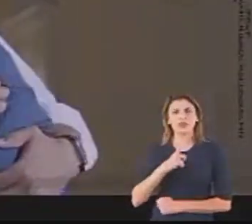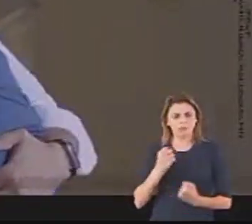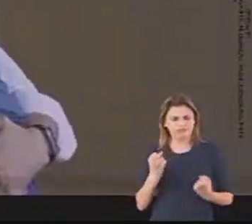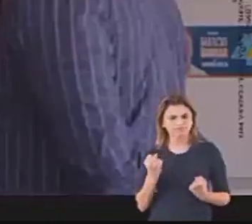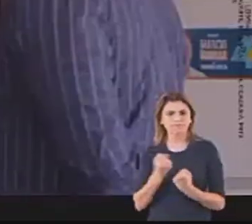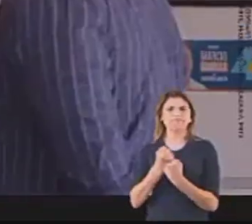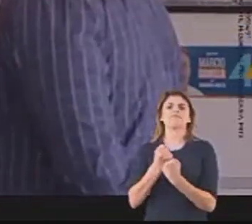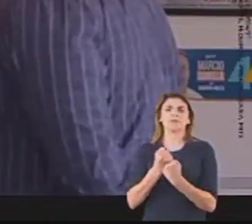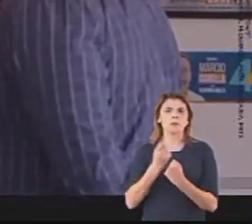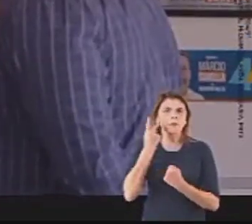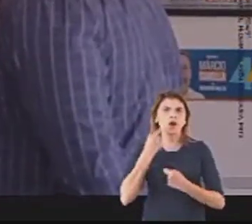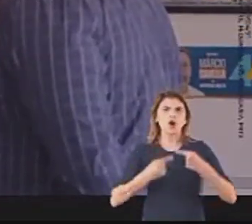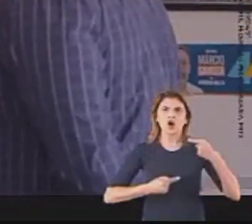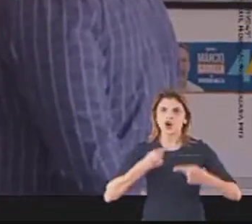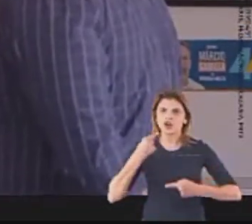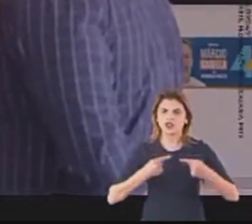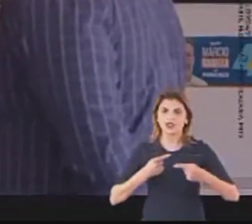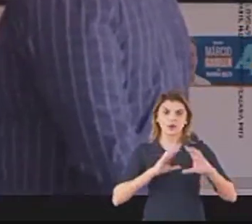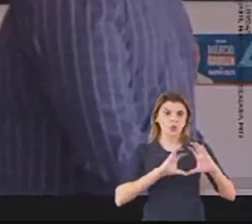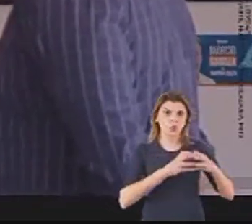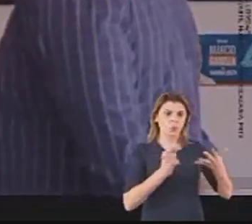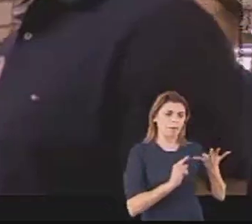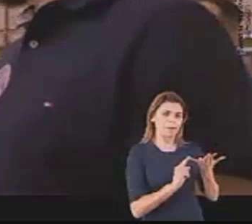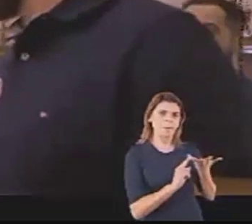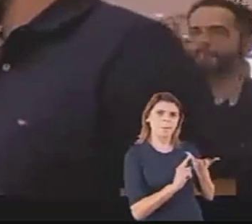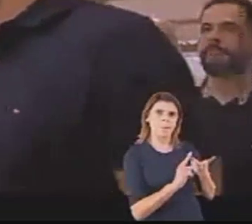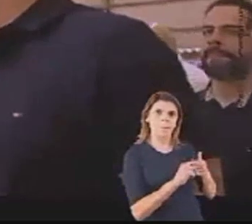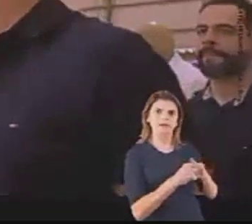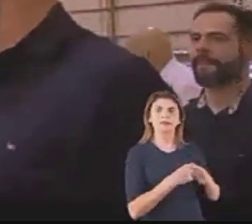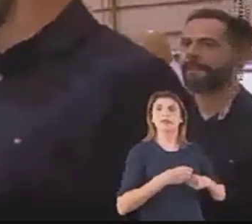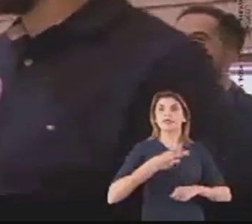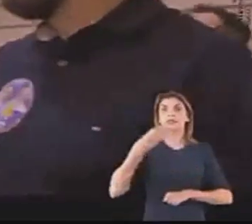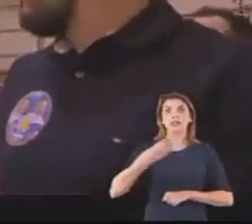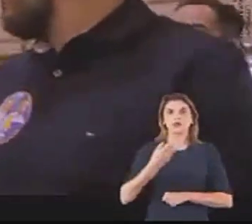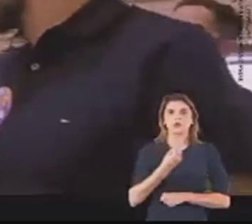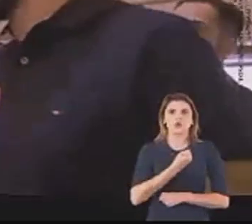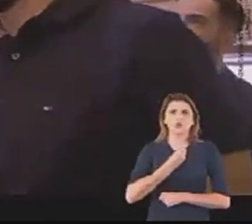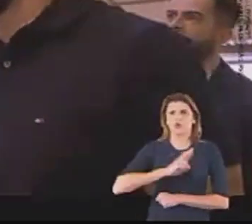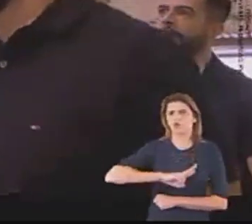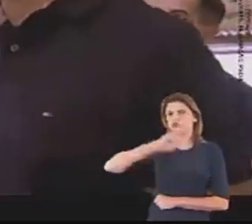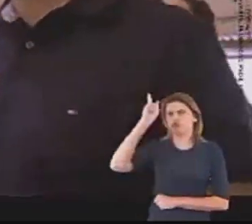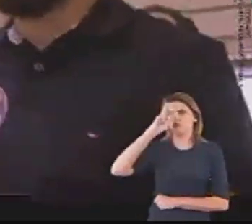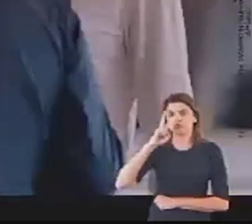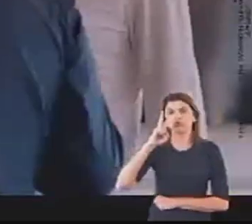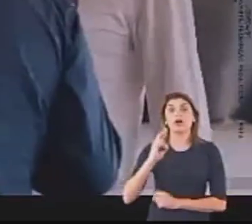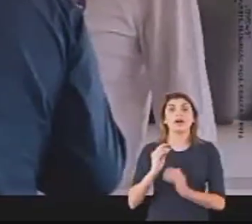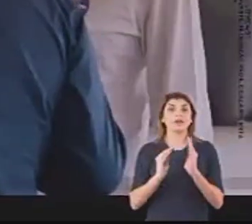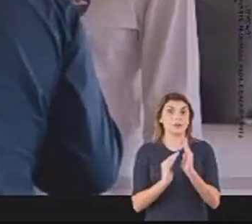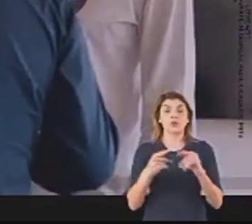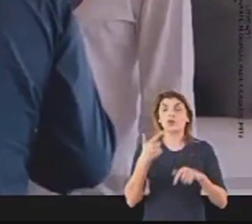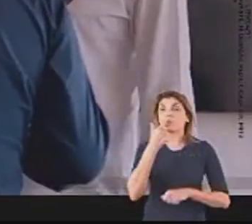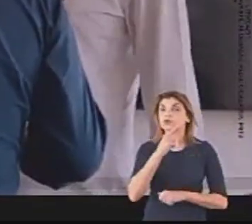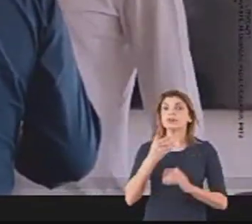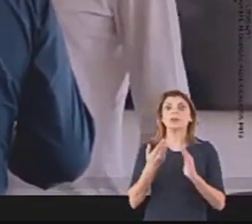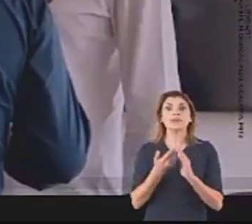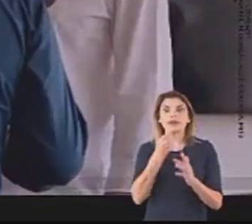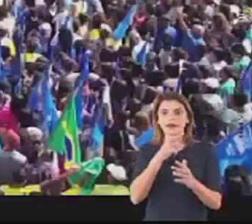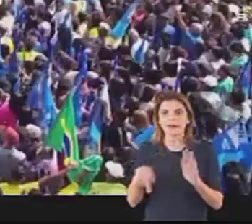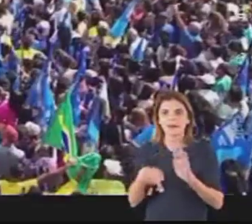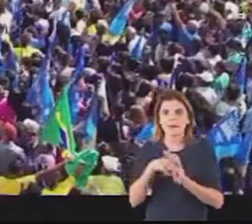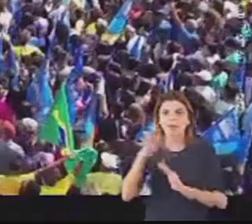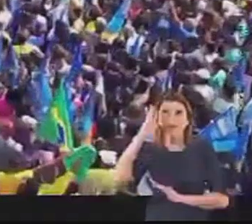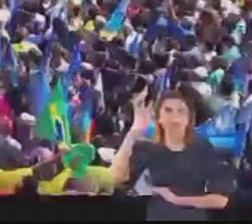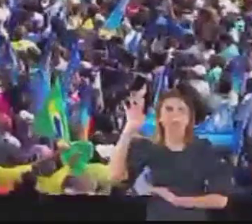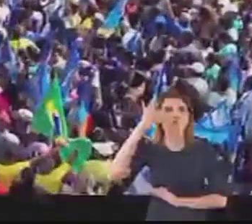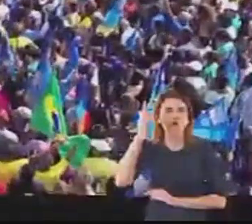força política da nossa bancada, a terceira maior da Câmara dos Deputados, para fazer com que esses sonhos